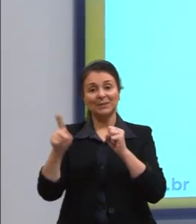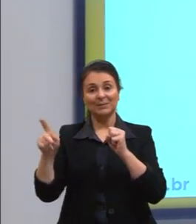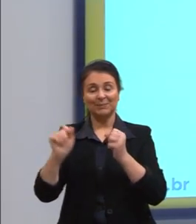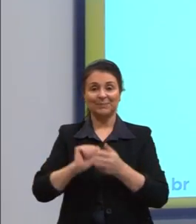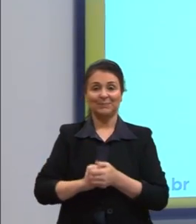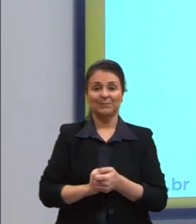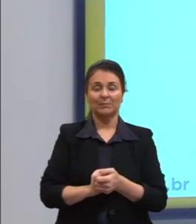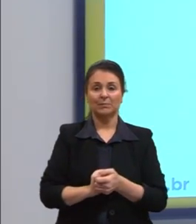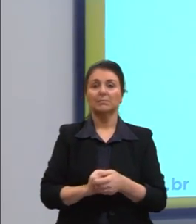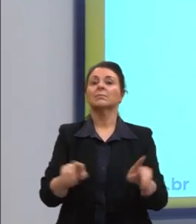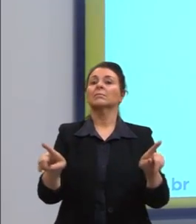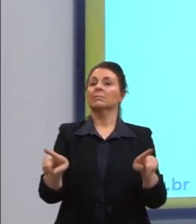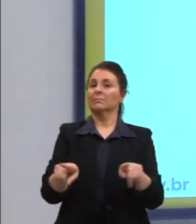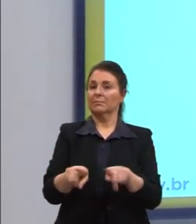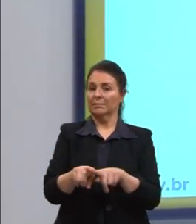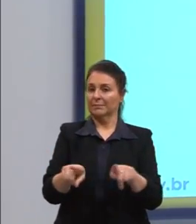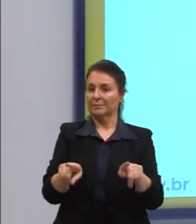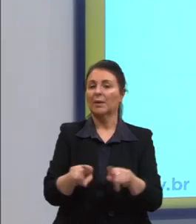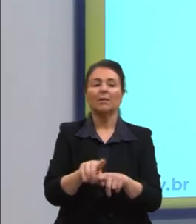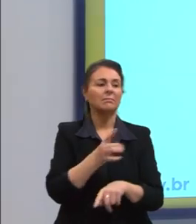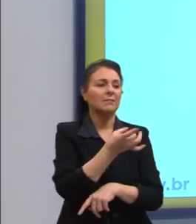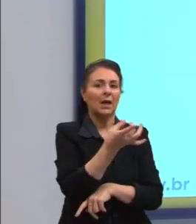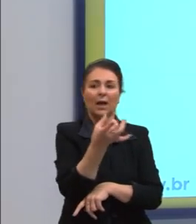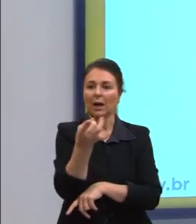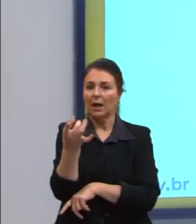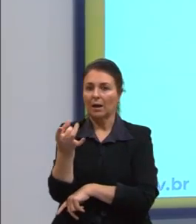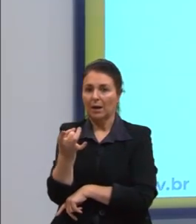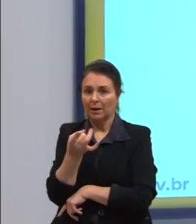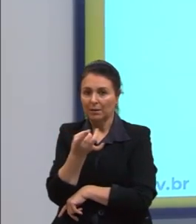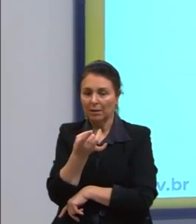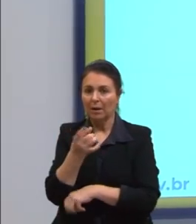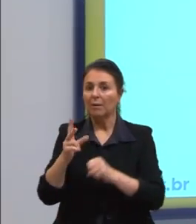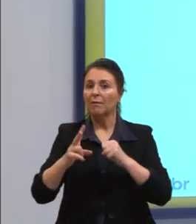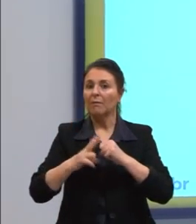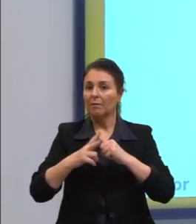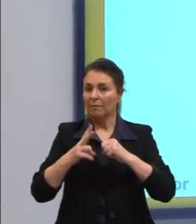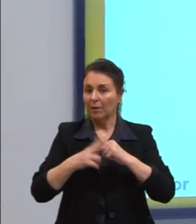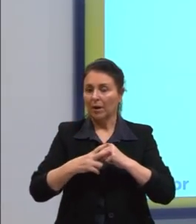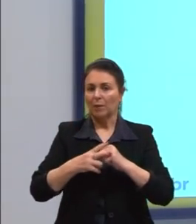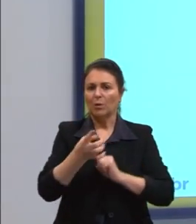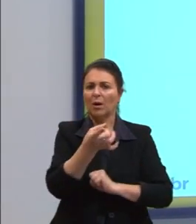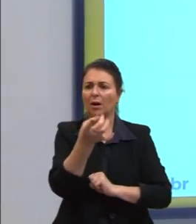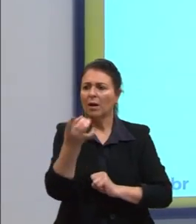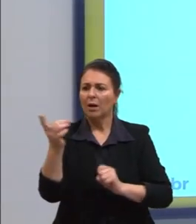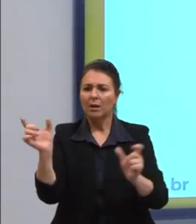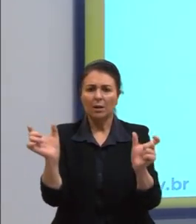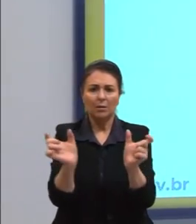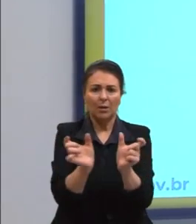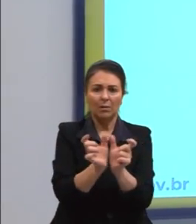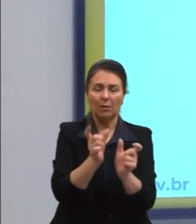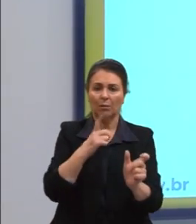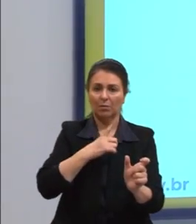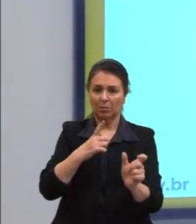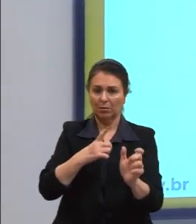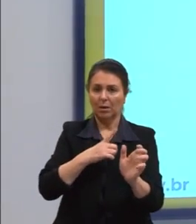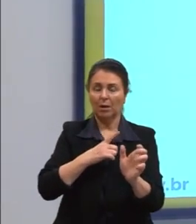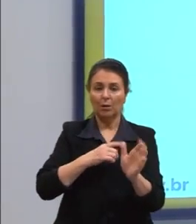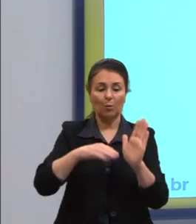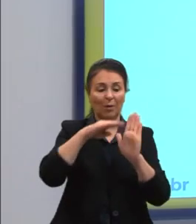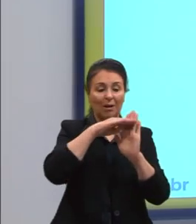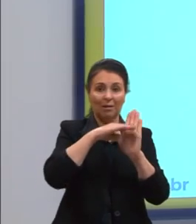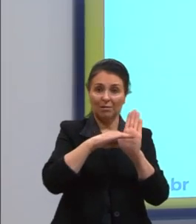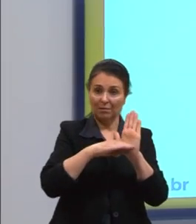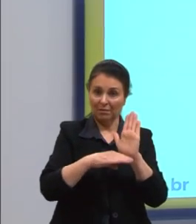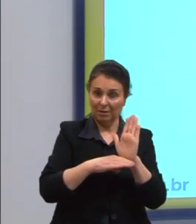Do mesmo jeito que cada verbo, cada oração, cada verbo possui uma classificação de